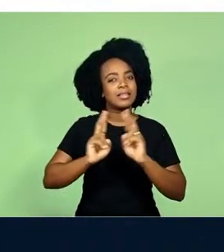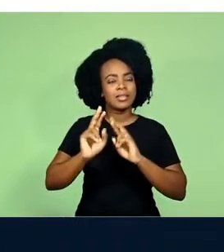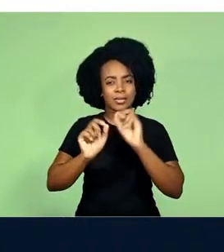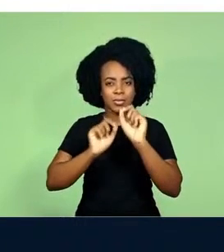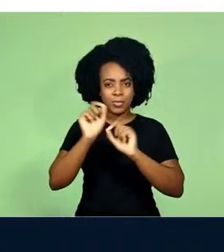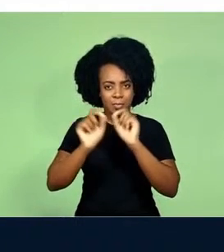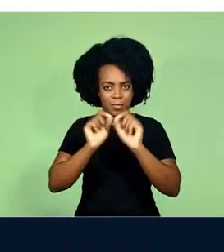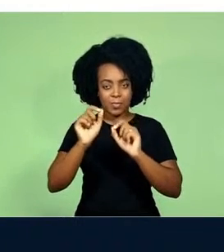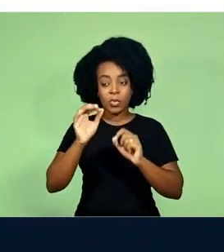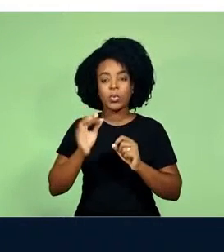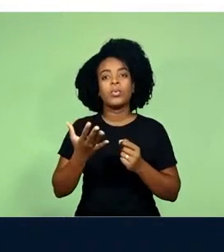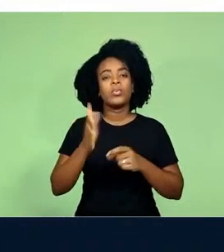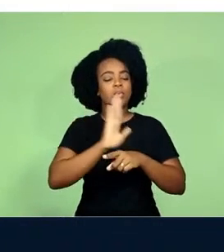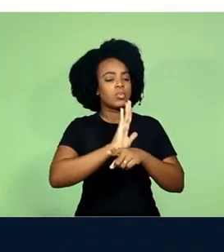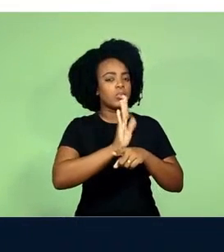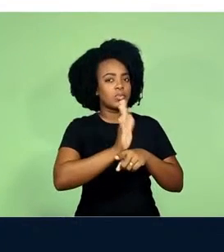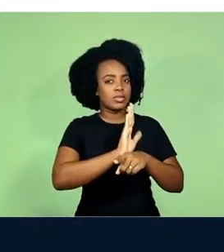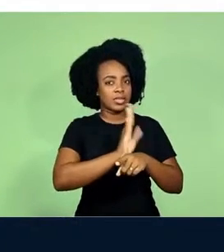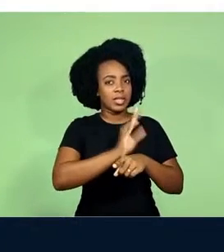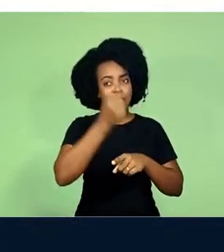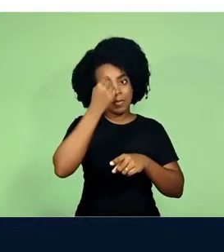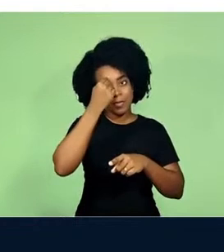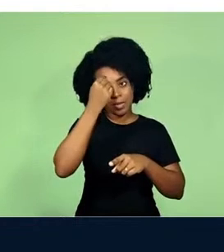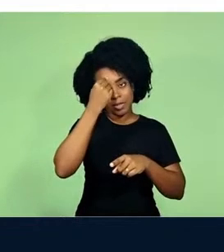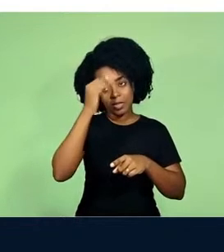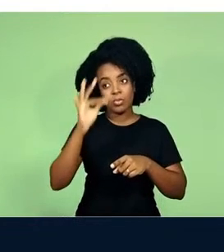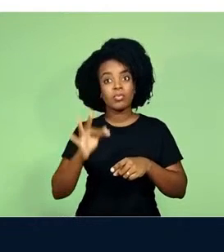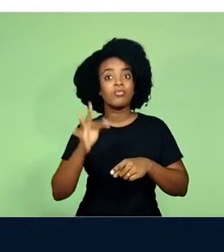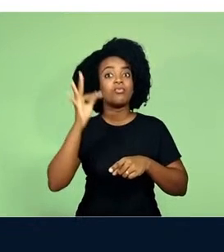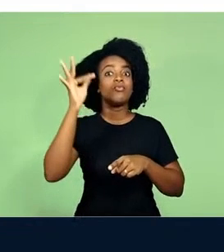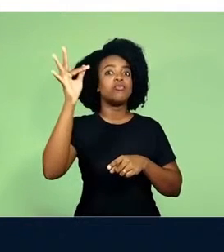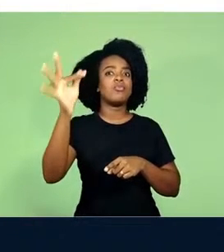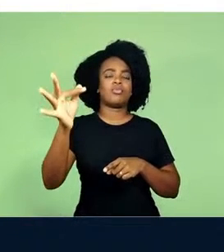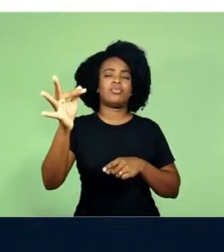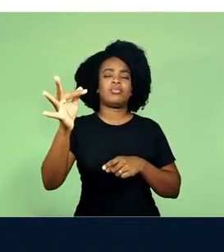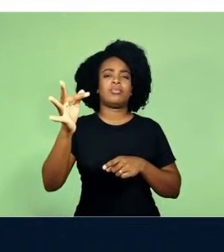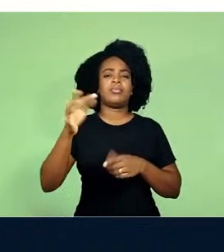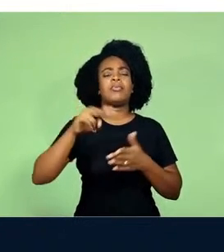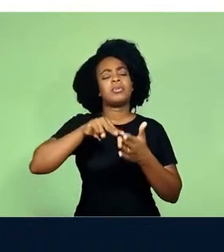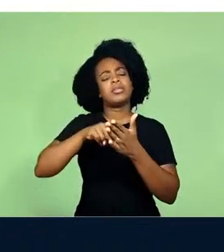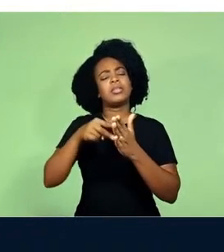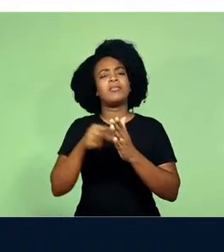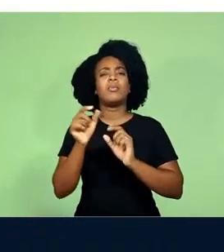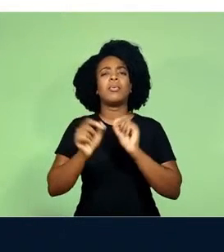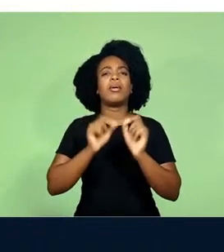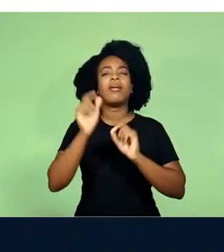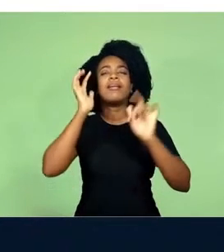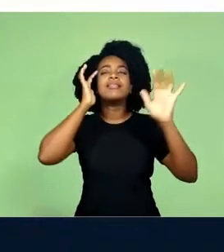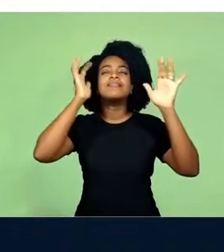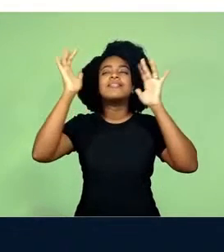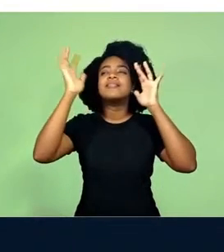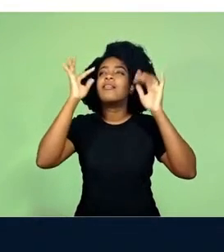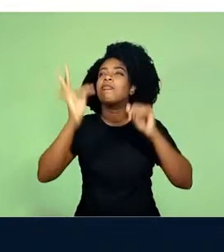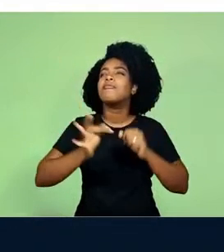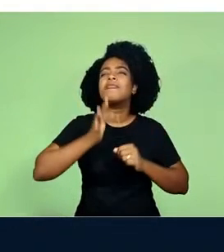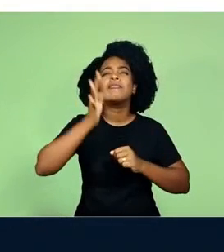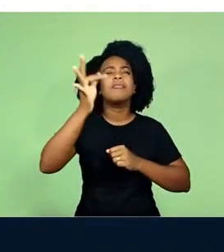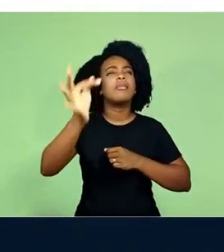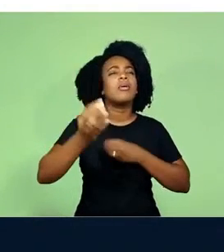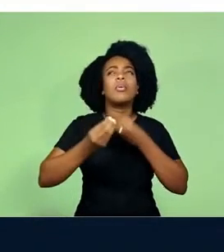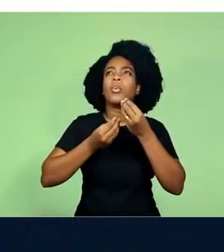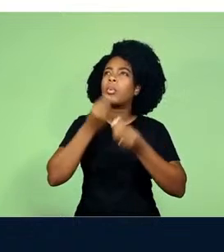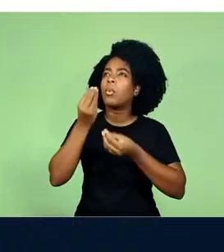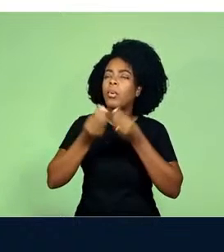é o cinema como futurologia, ou seja, o cinema como uma espécie de trabalho de imaginar como seria o futuro.